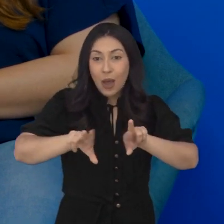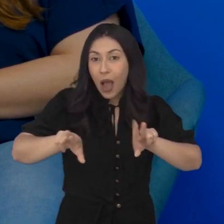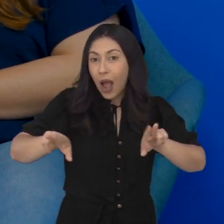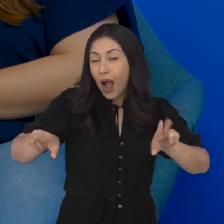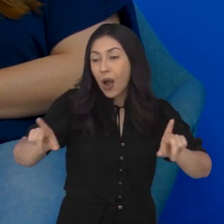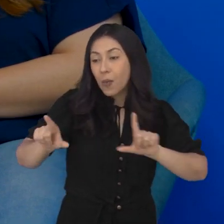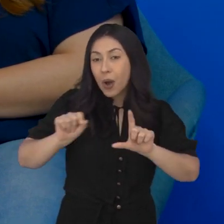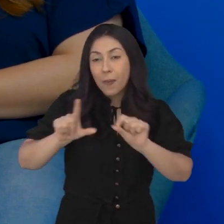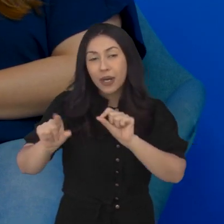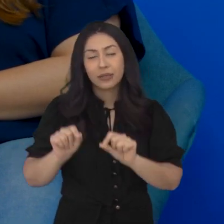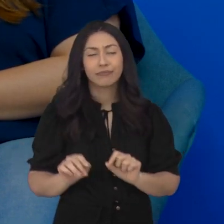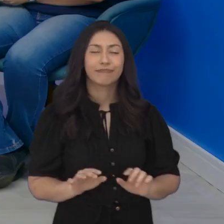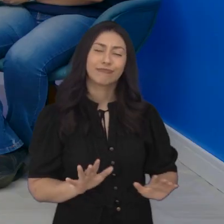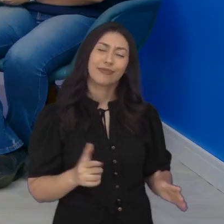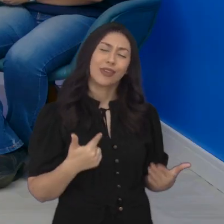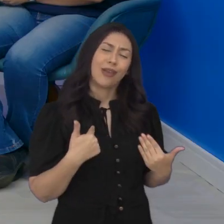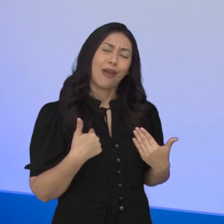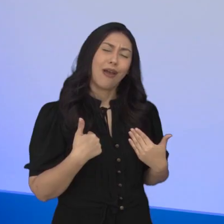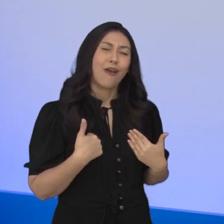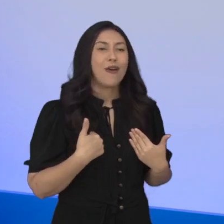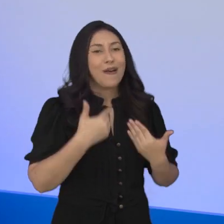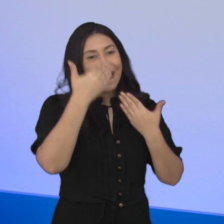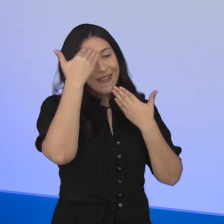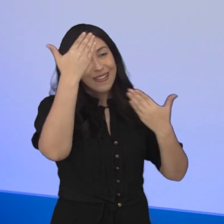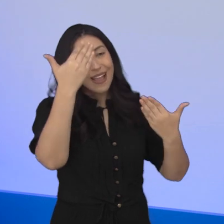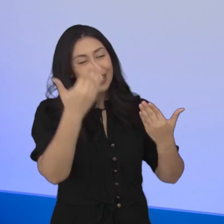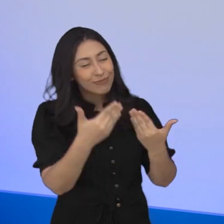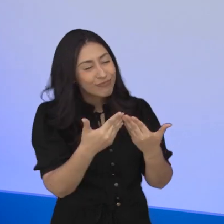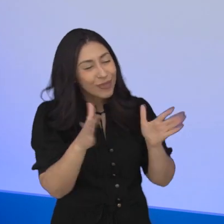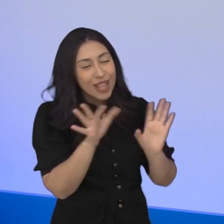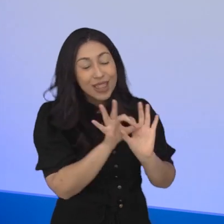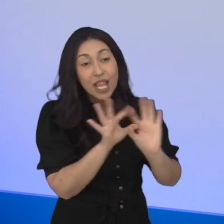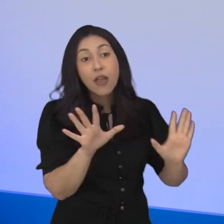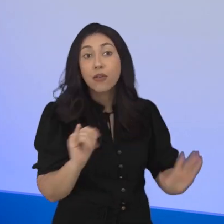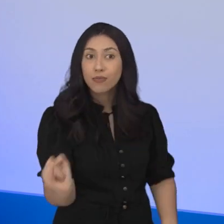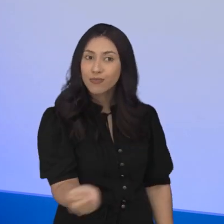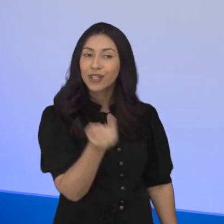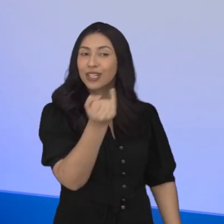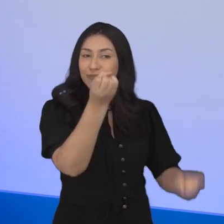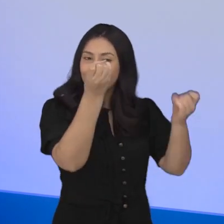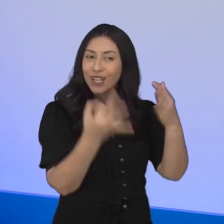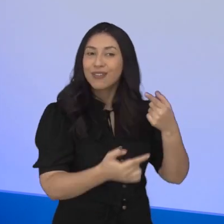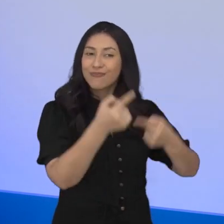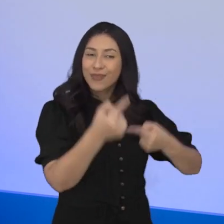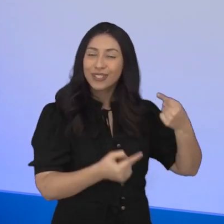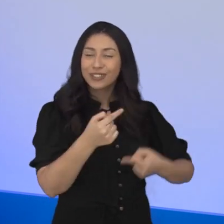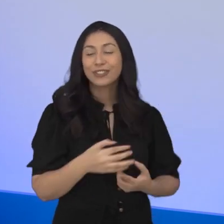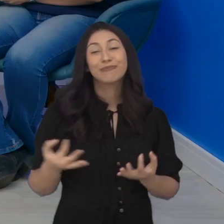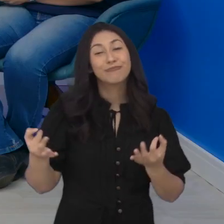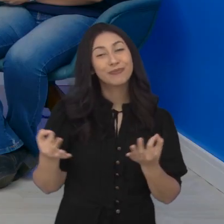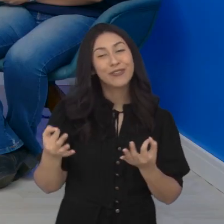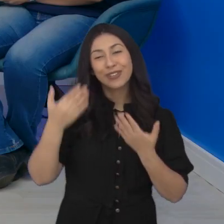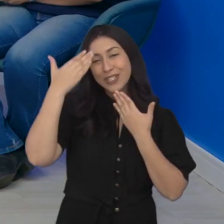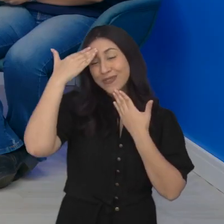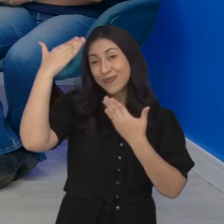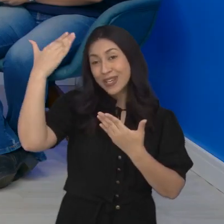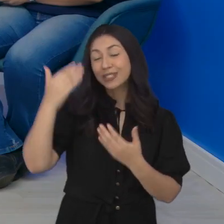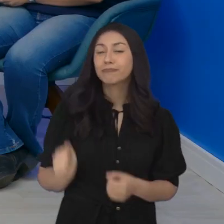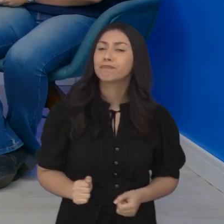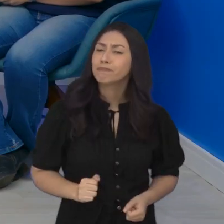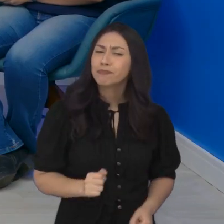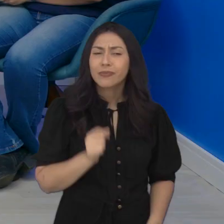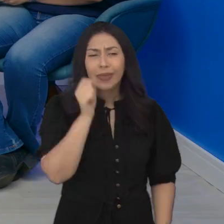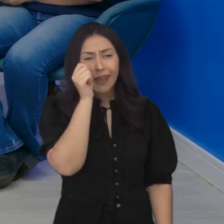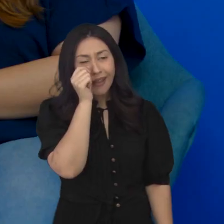variáveis, muitas possibilidades. Eu que agradeço, permaneço à disposição. sempre muito importante a falar sobre a política. Perfeito. Muito